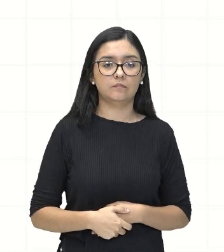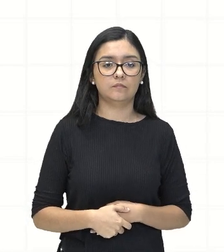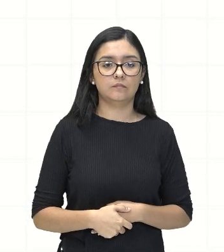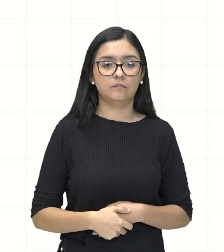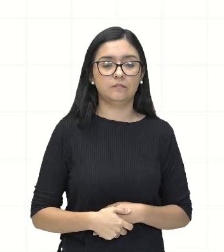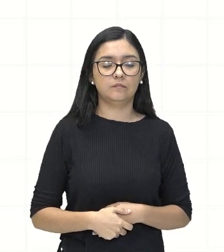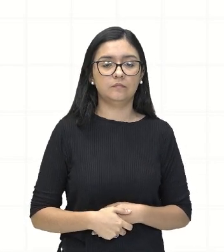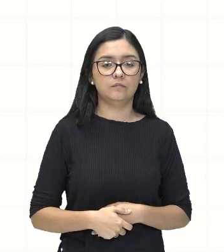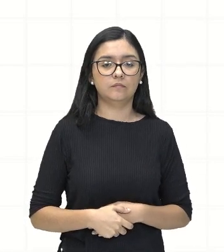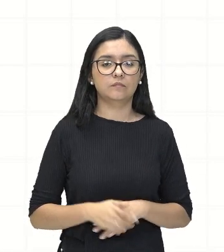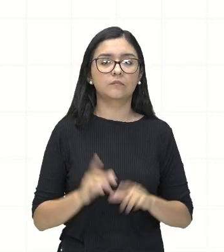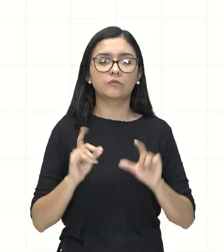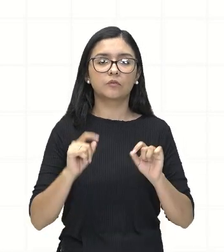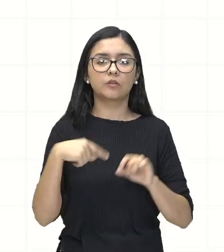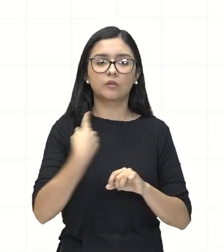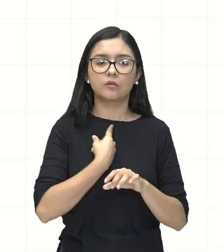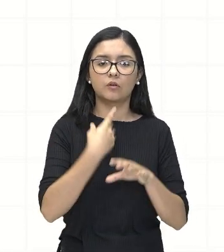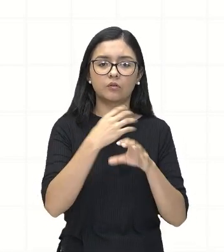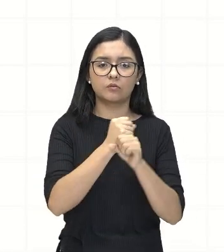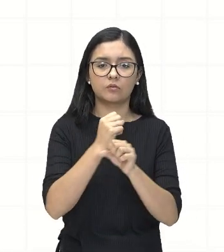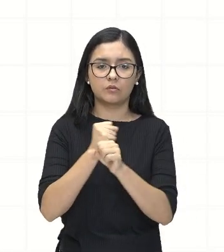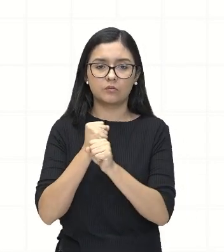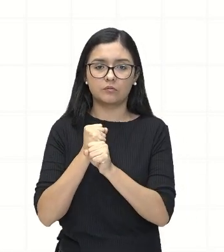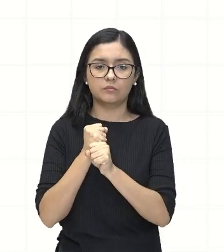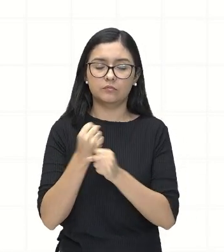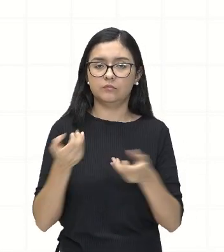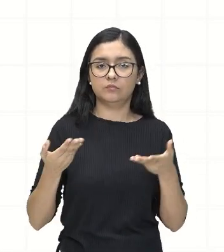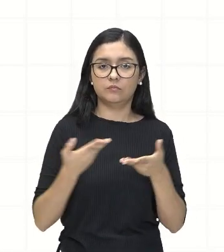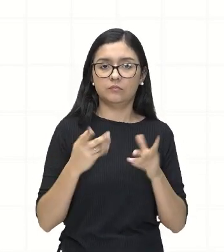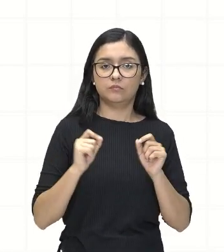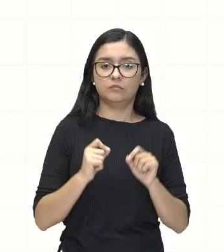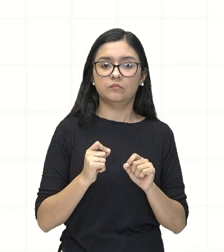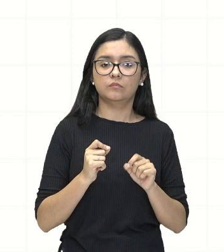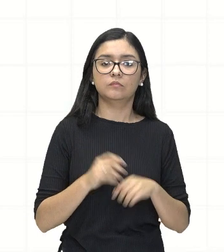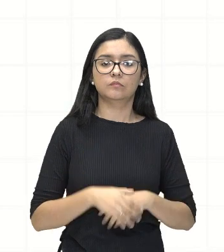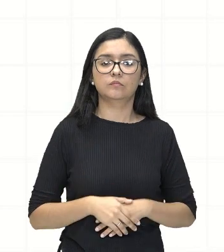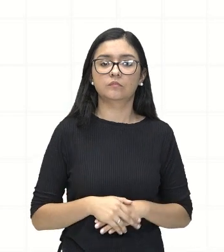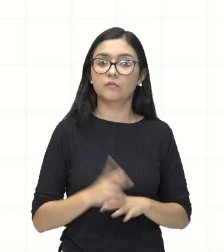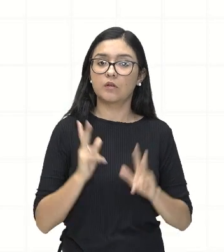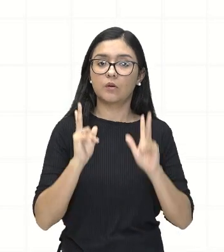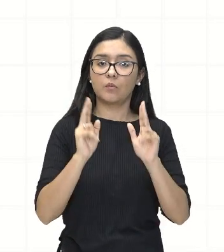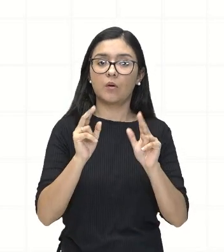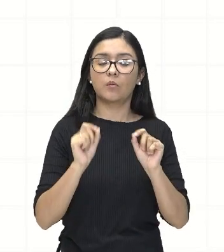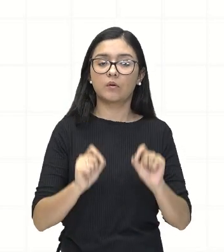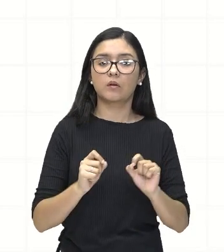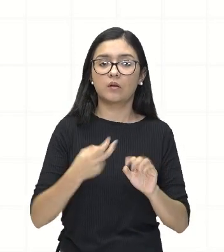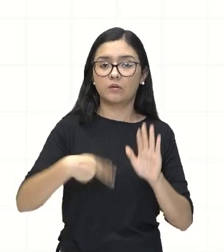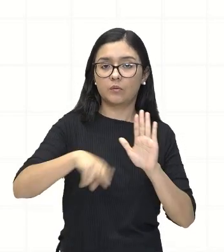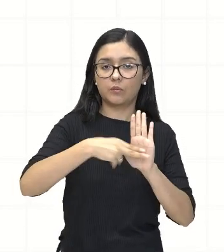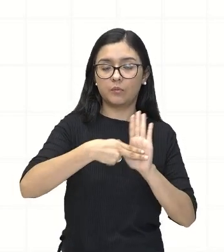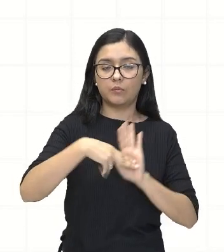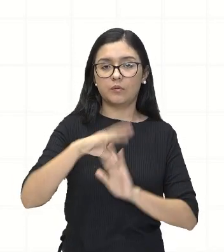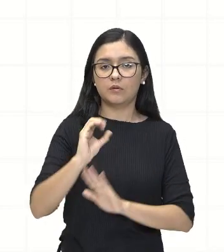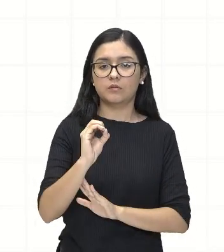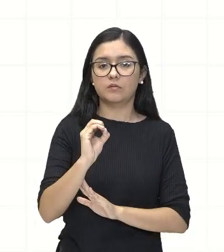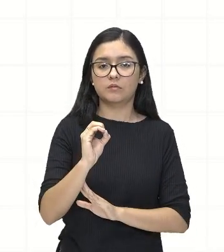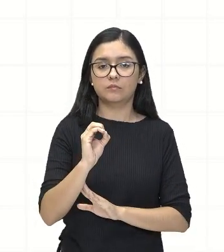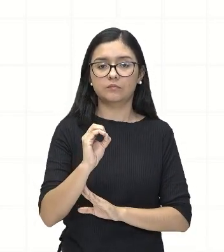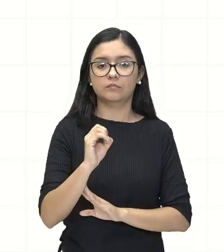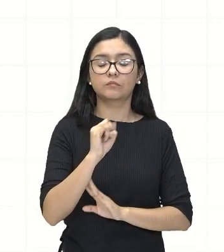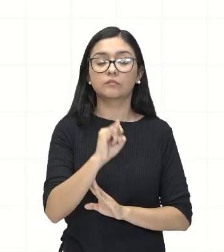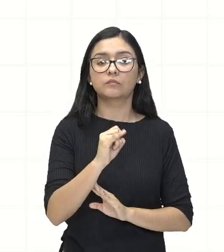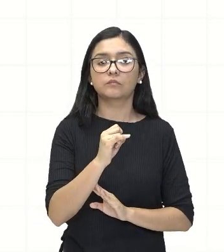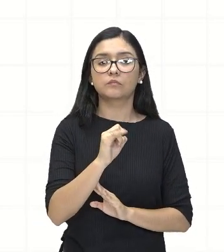O que que nós fizemos? Colocamos igual a 0, tá? Quando é que o T,